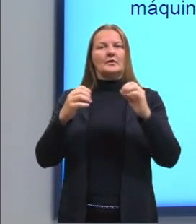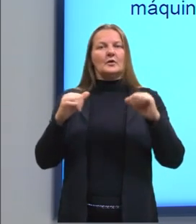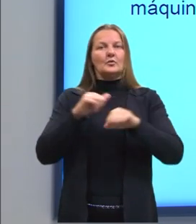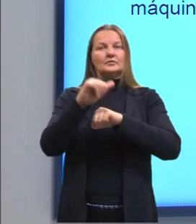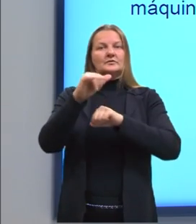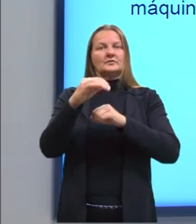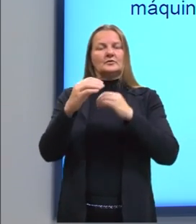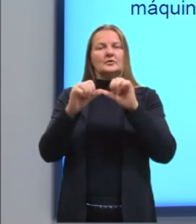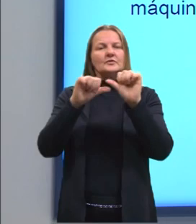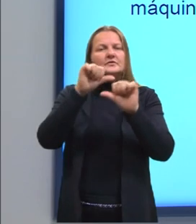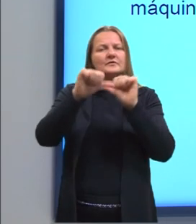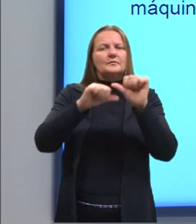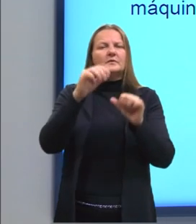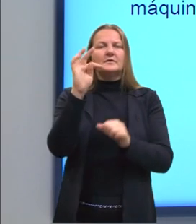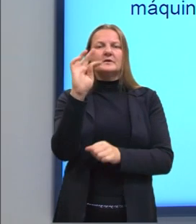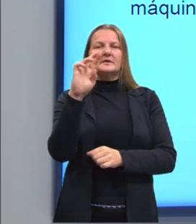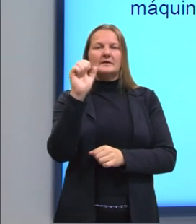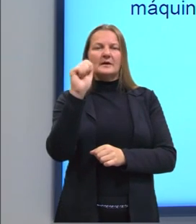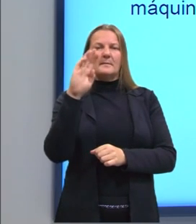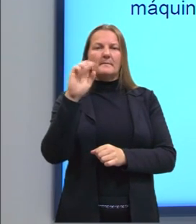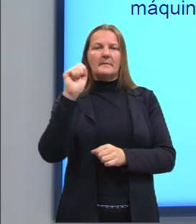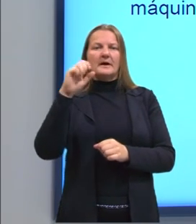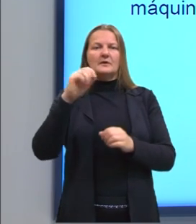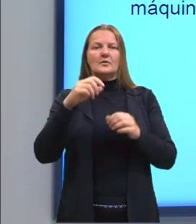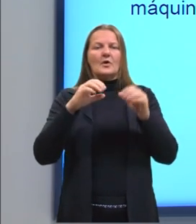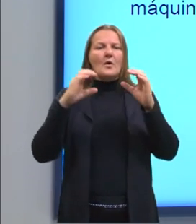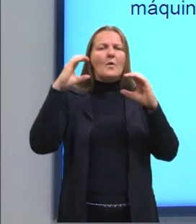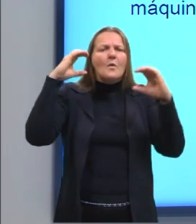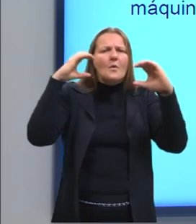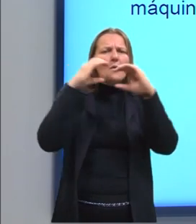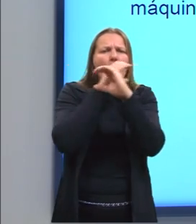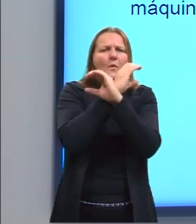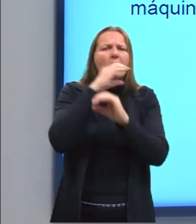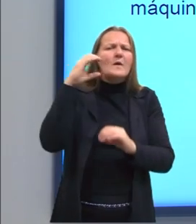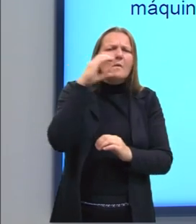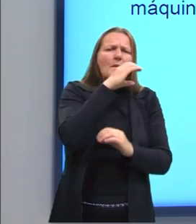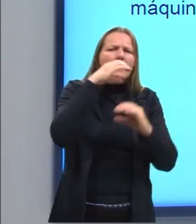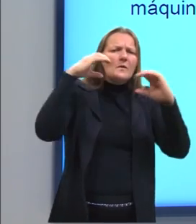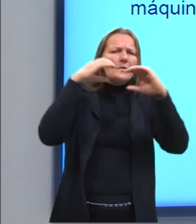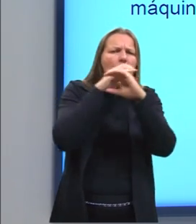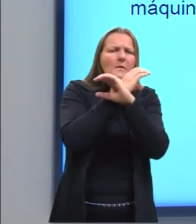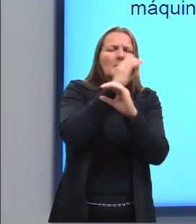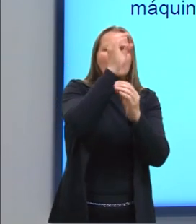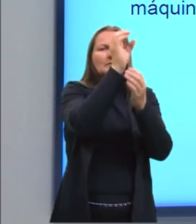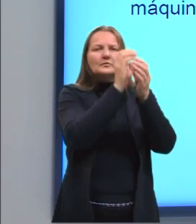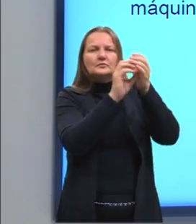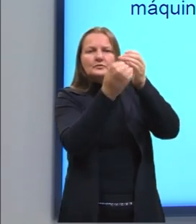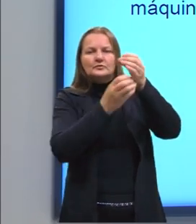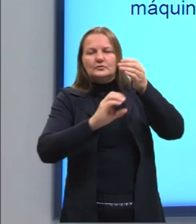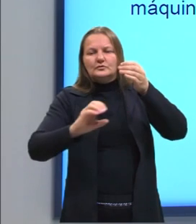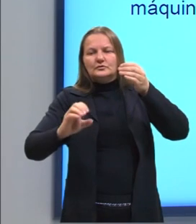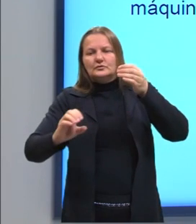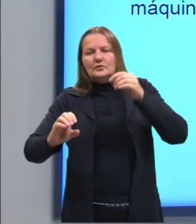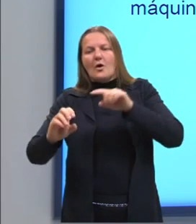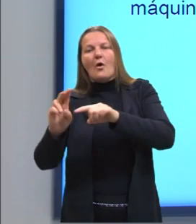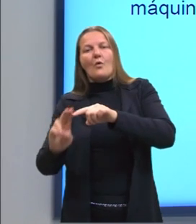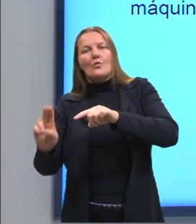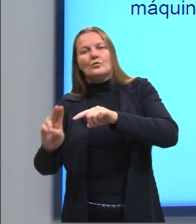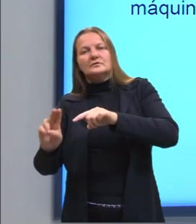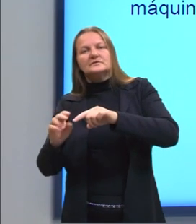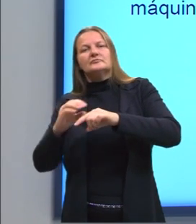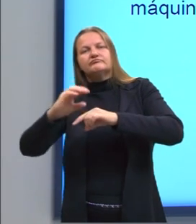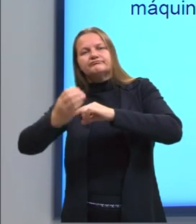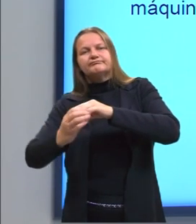de transformação de trabalho. Aqui há uma entrada de calor e o calor rejeitado. Seria essa aqui, né,